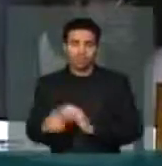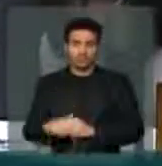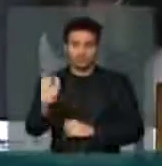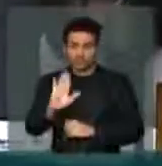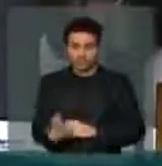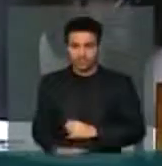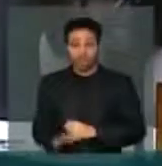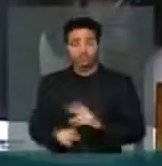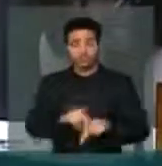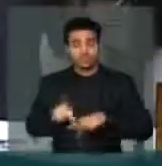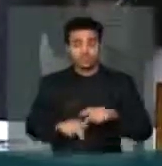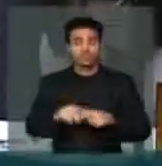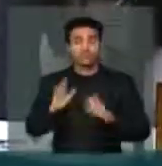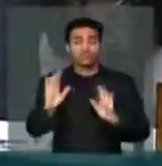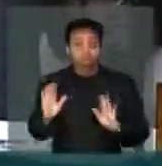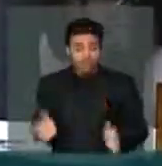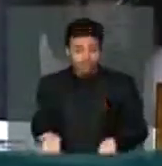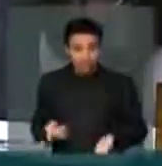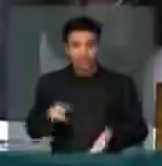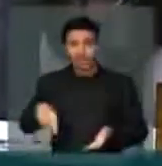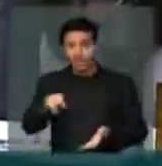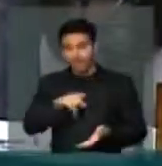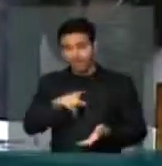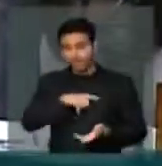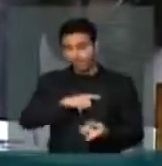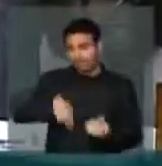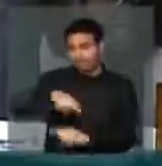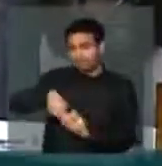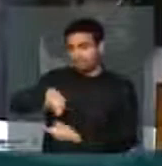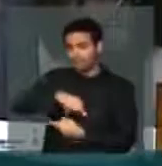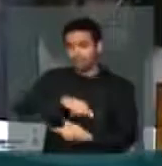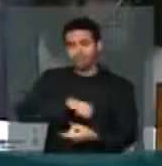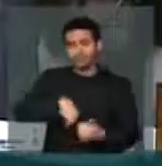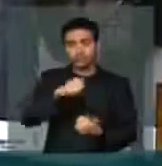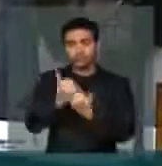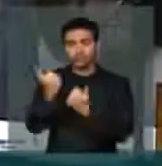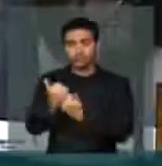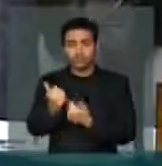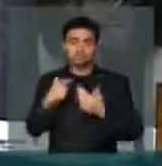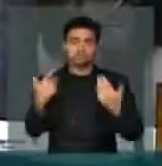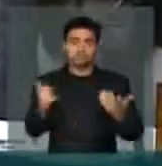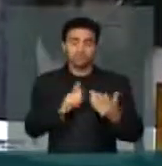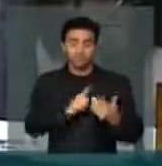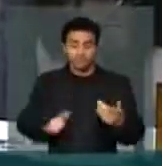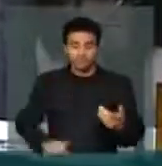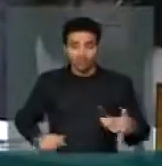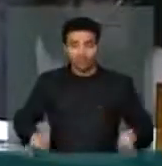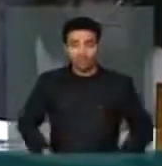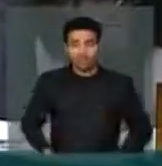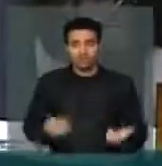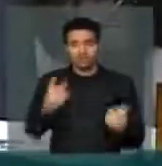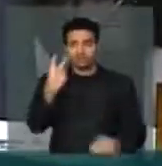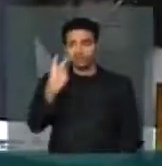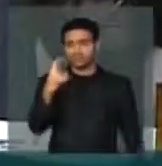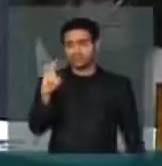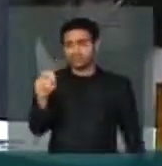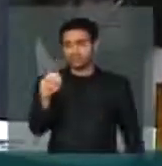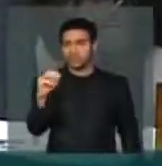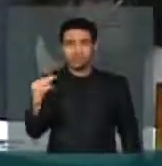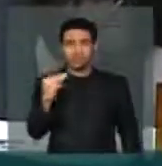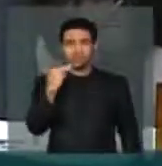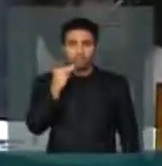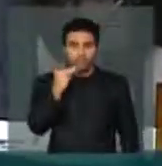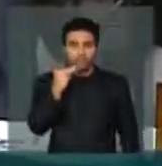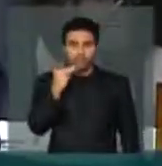já atacados pela informalidade e pela rotatividade. Enquanto isso, o governo desembolsa 250 bilhões de